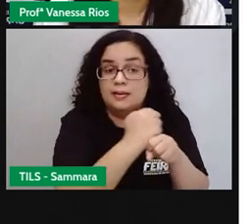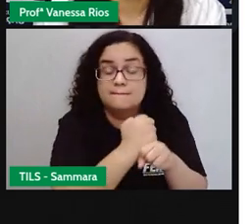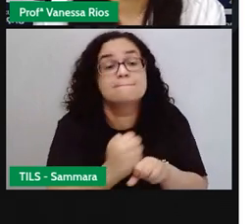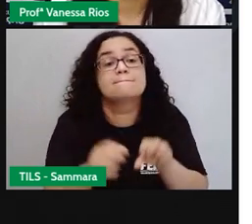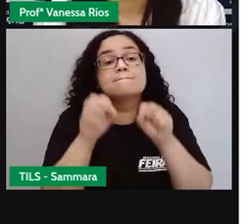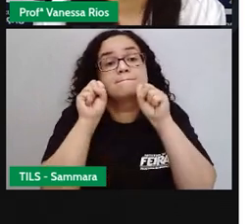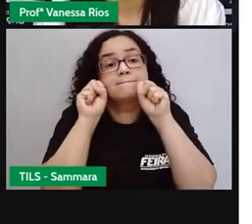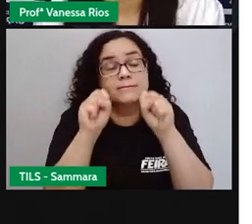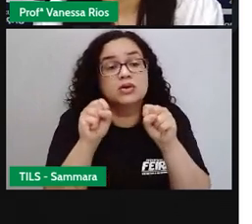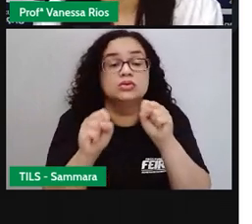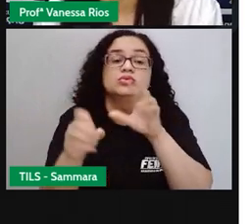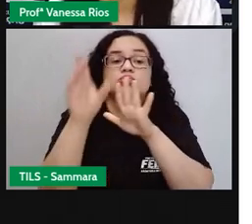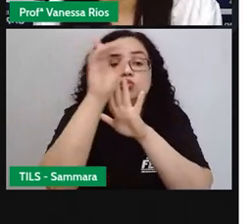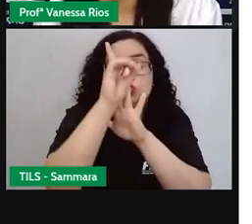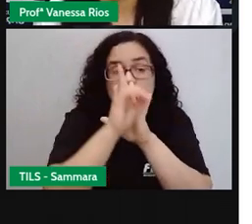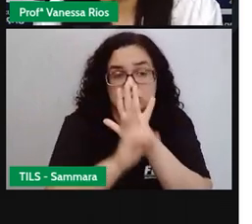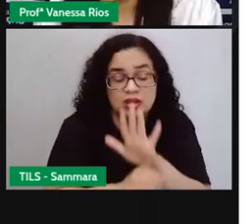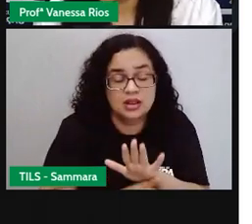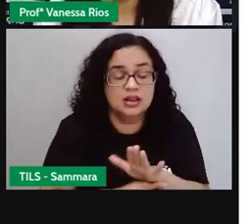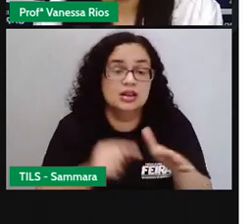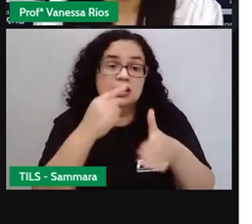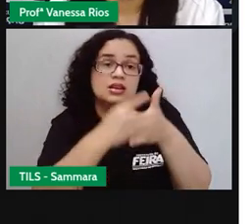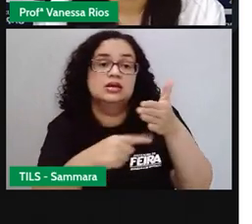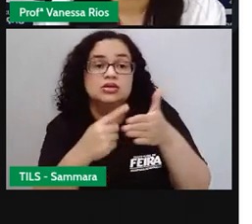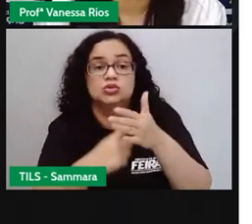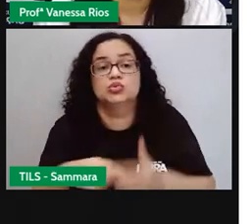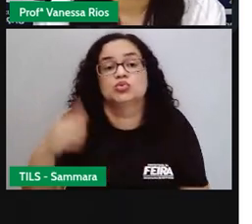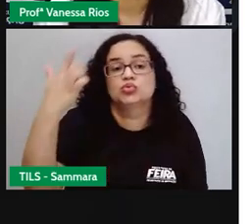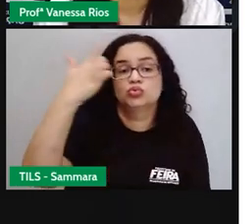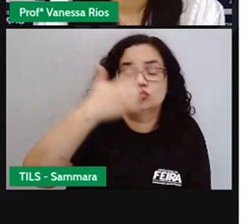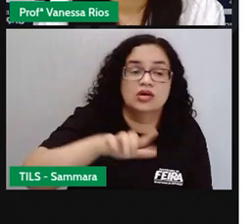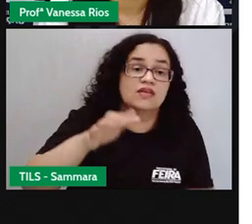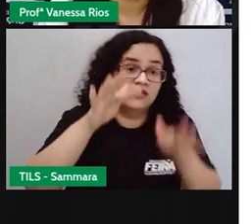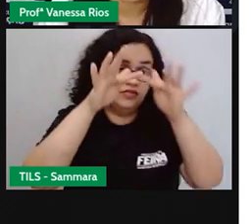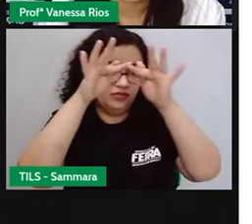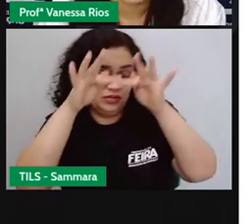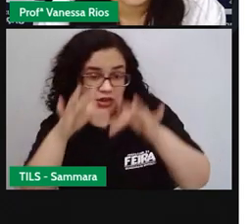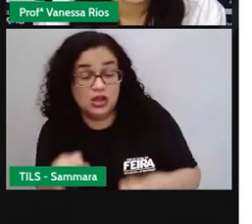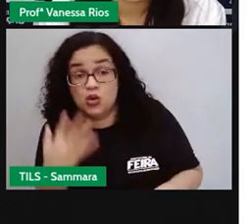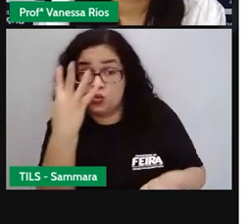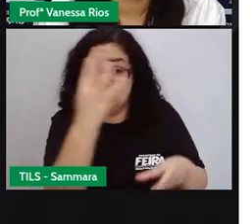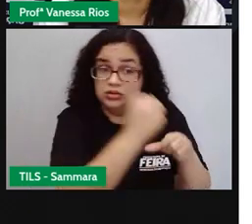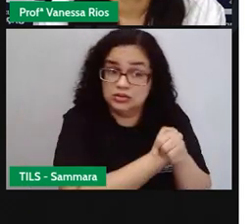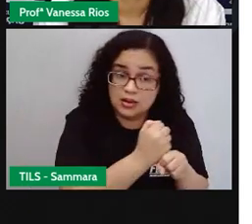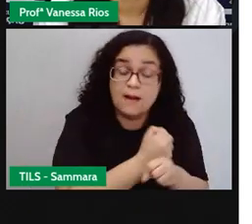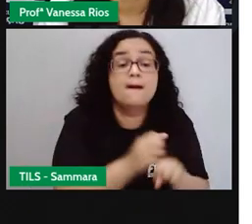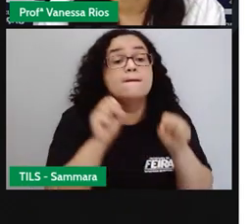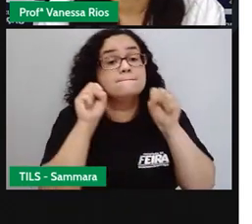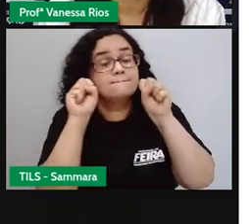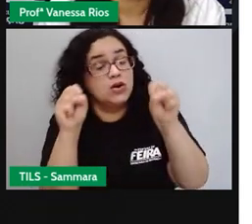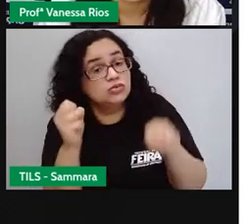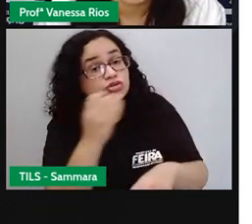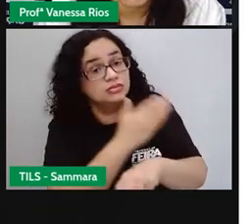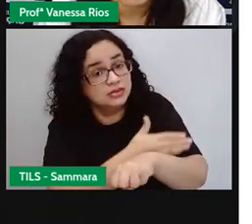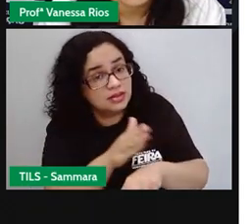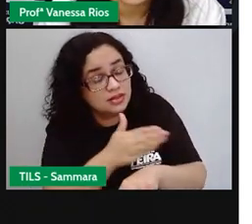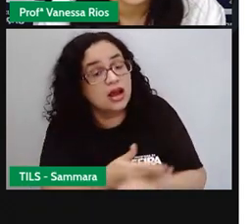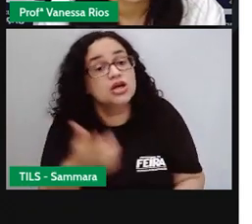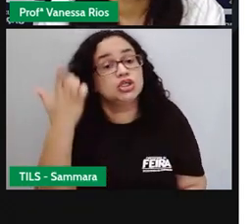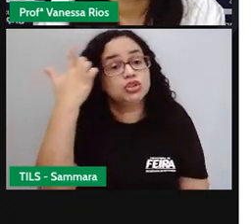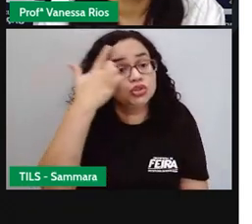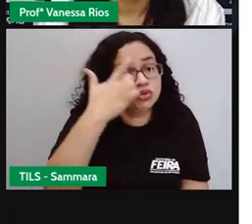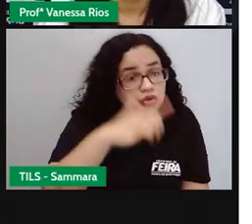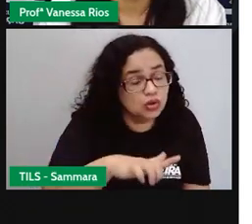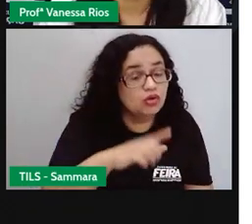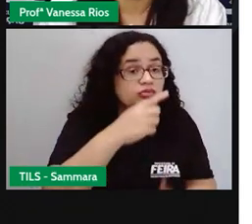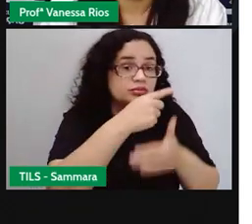ele pode, tem direito a uma reeleição, ou seja, no final do mandato de quatro anos, ele pode tentar, né, novamente